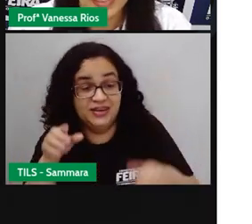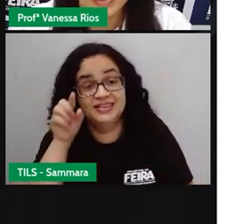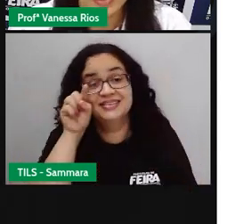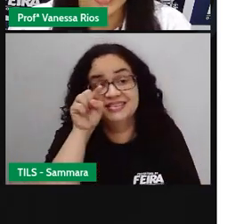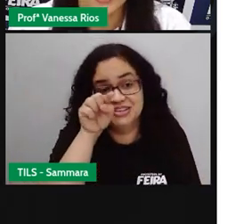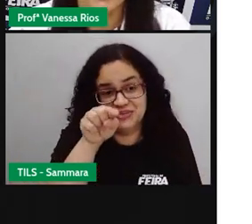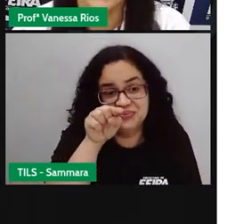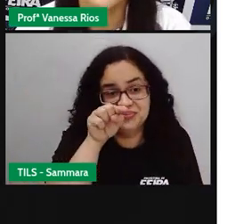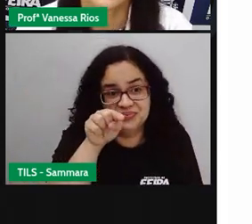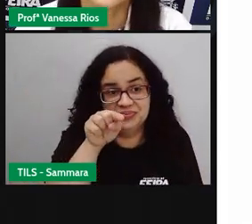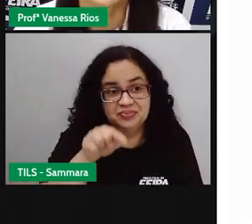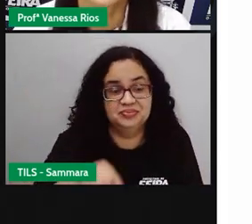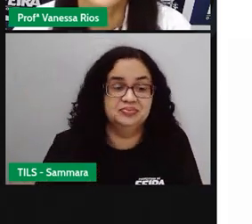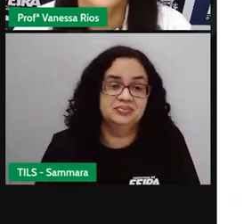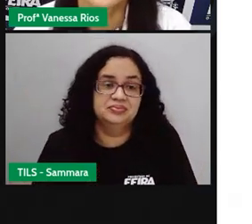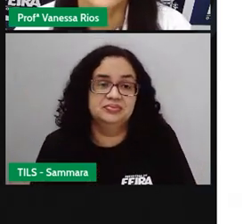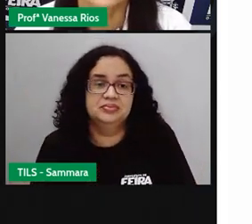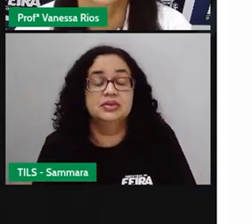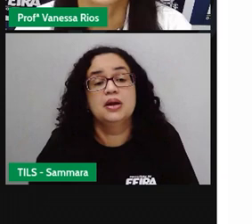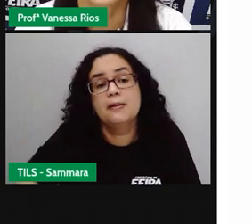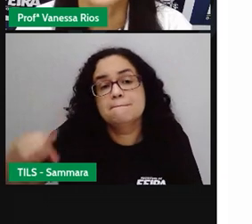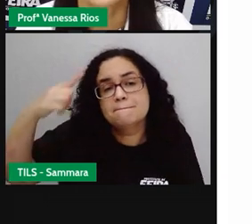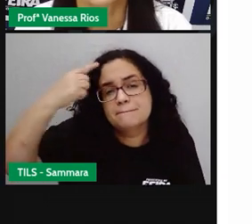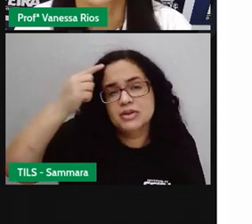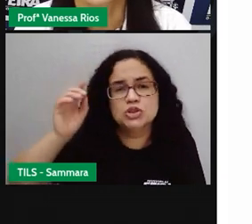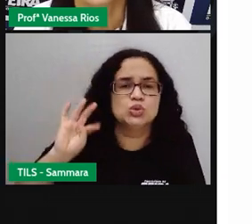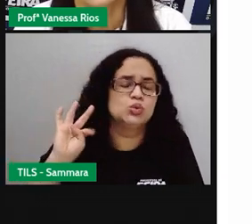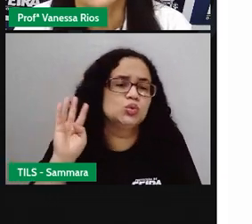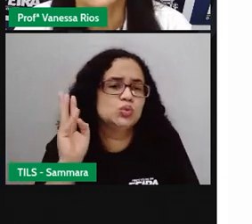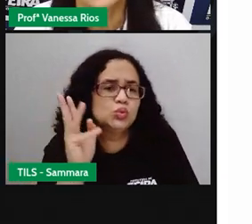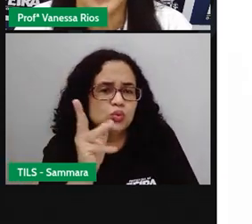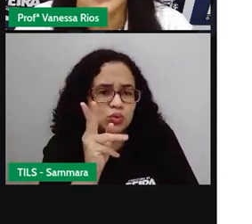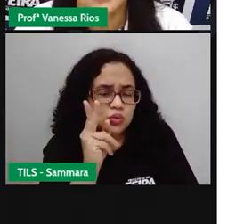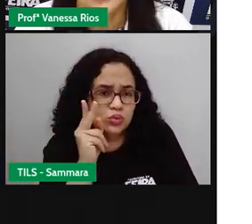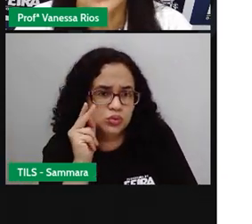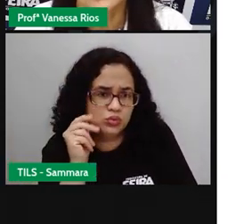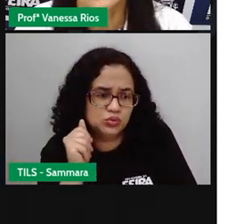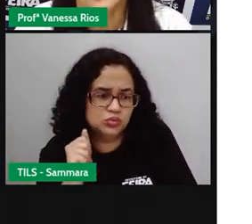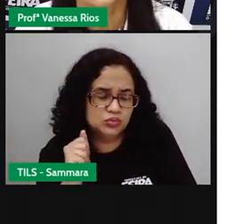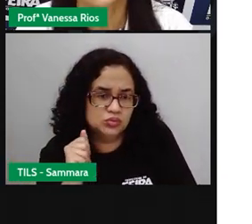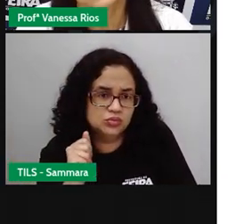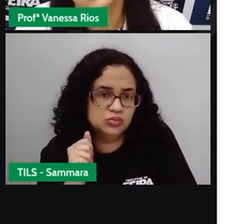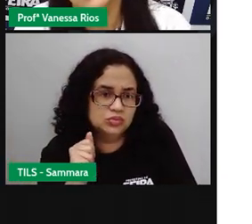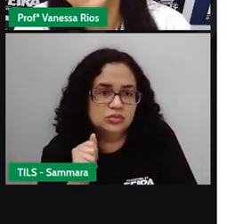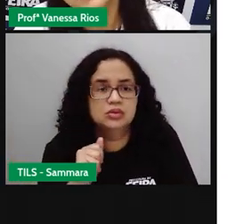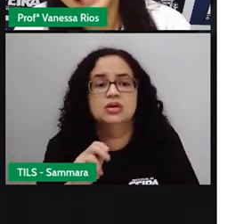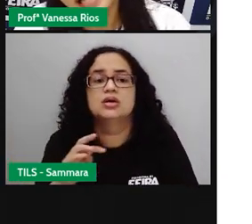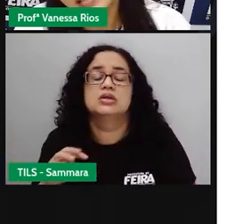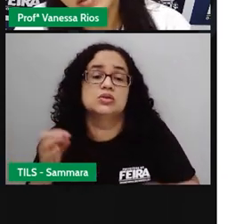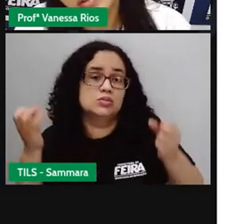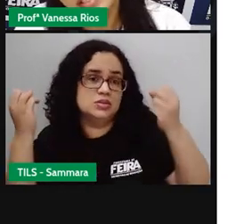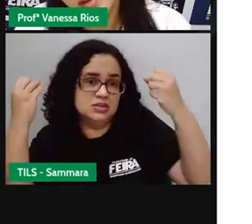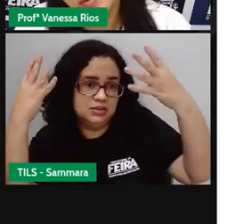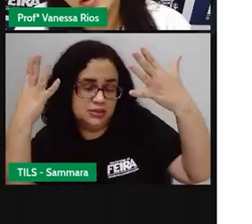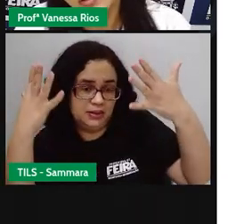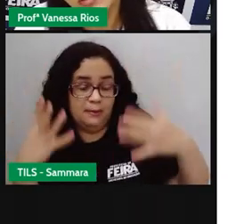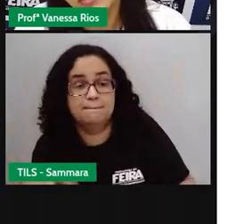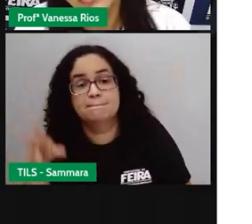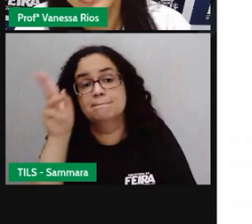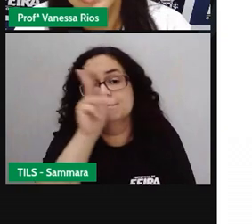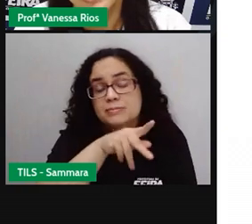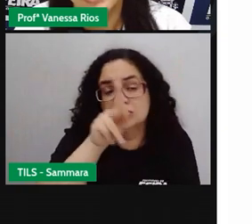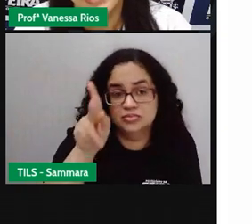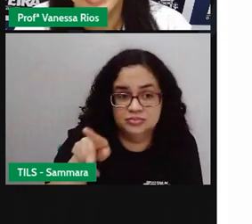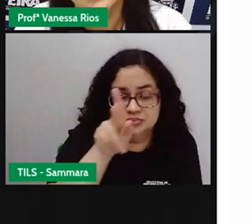E aí, agora é com você. Pense aí em todas as situações, né, em todas as explicações que a PRO